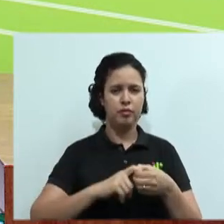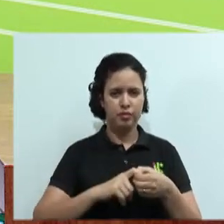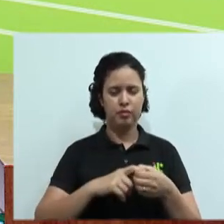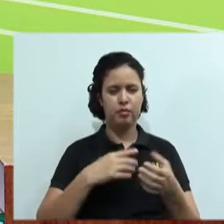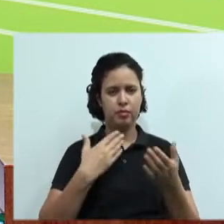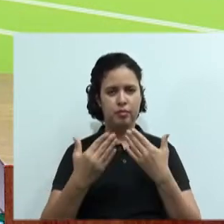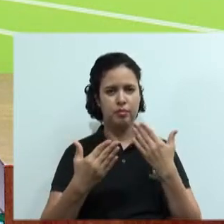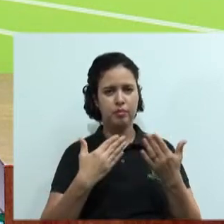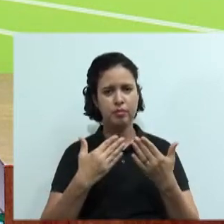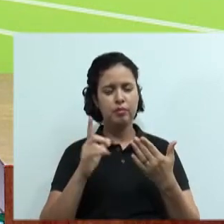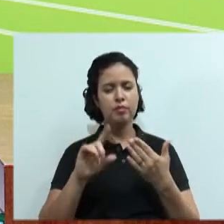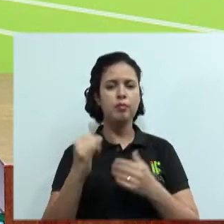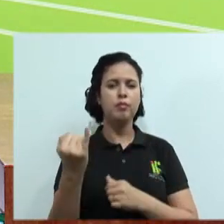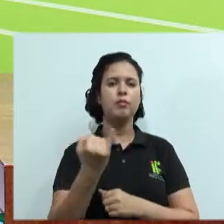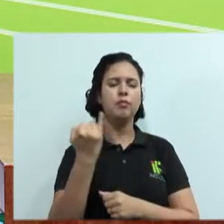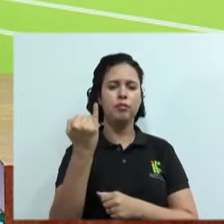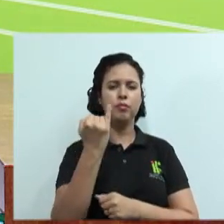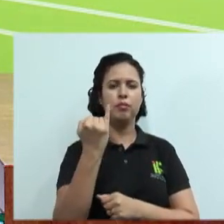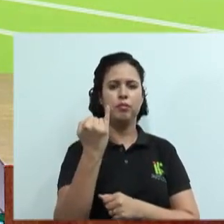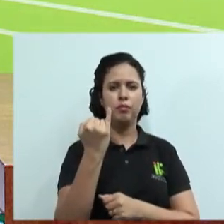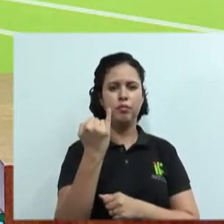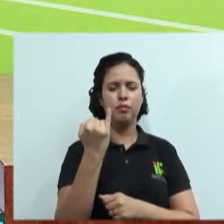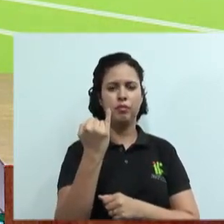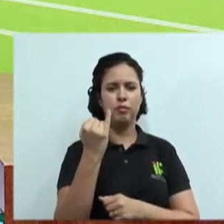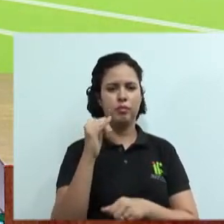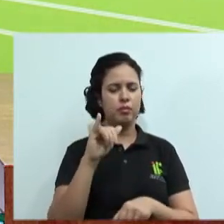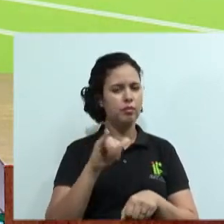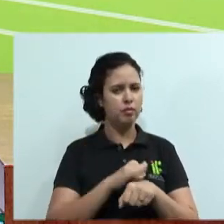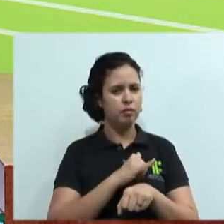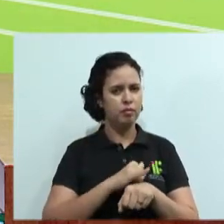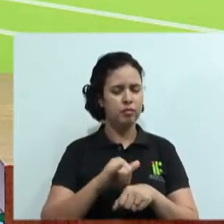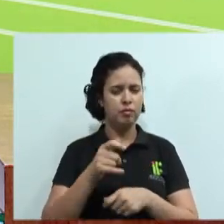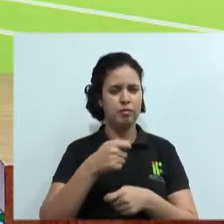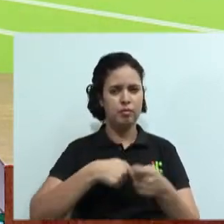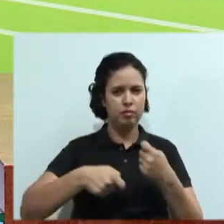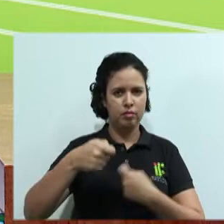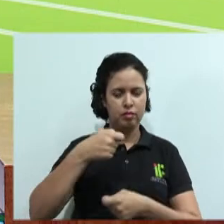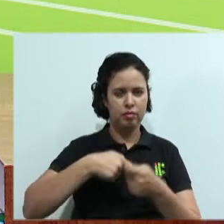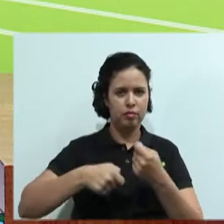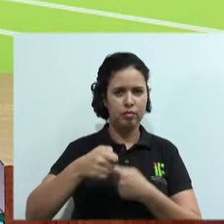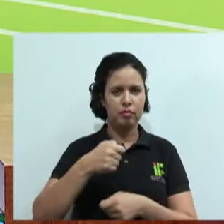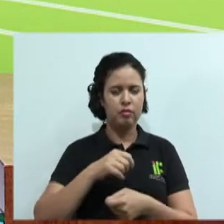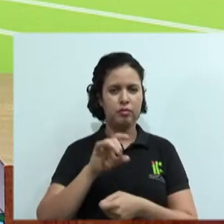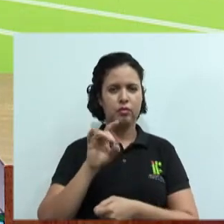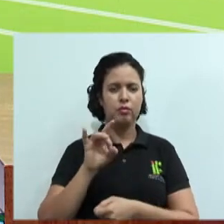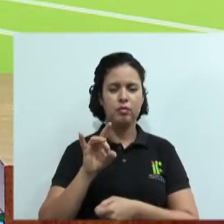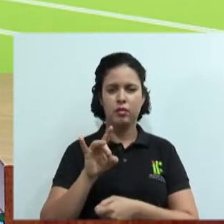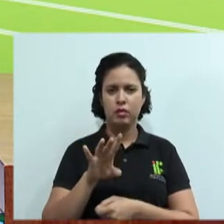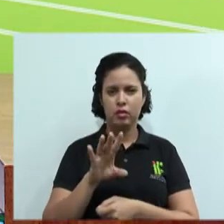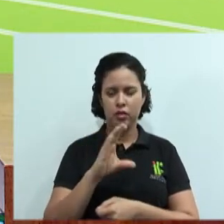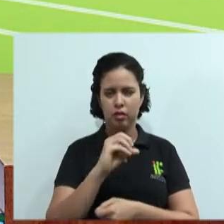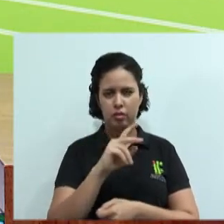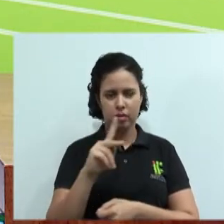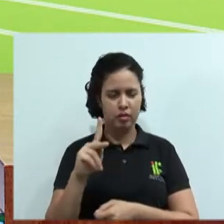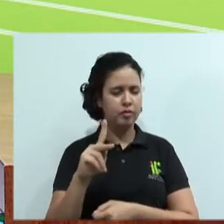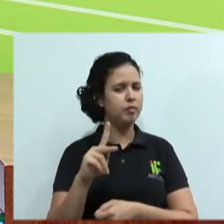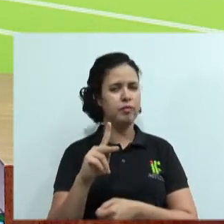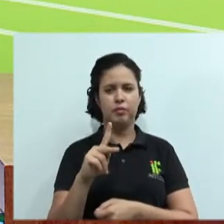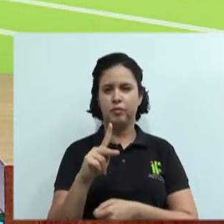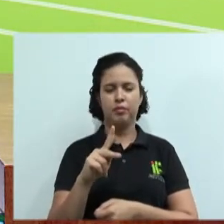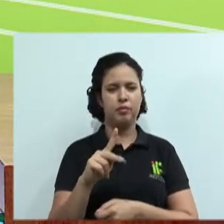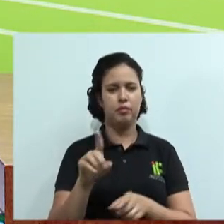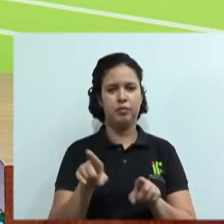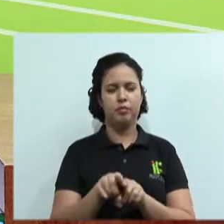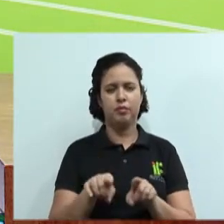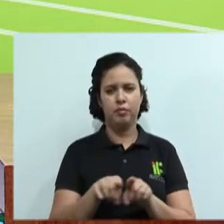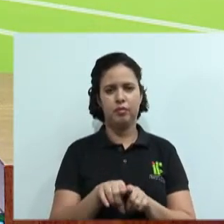conversar. Isso é muito importante nas técnicas de negociação, não somente das cooperativas, como para a nossa vida mesmo.